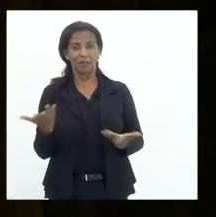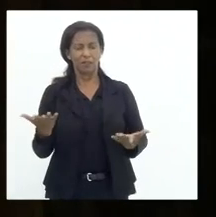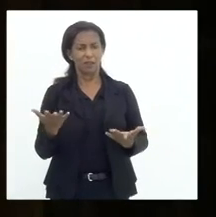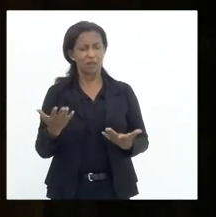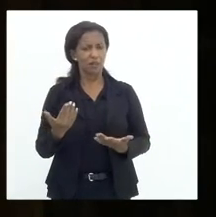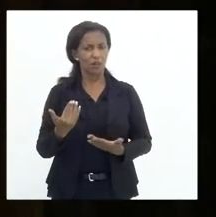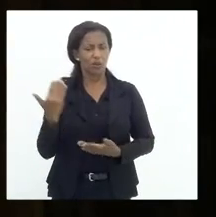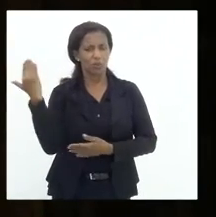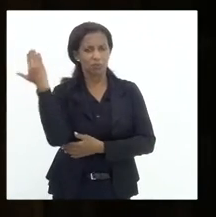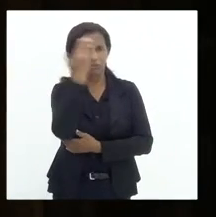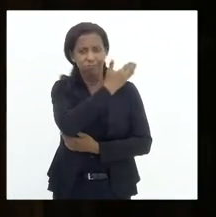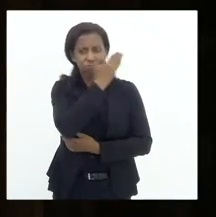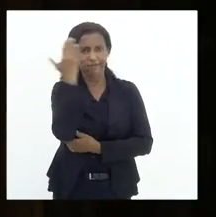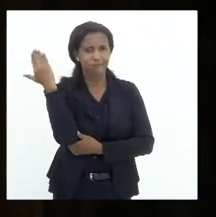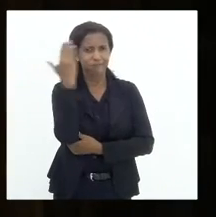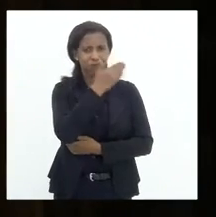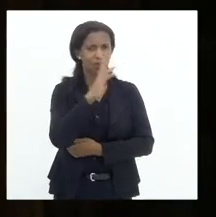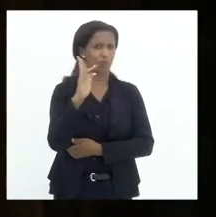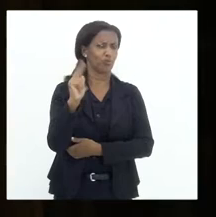a gente tinha visto.